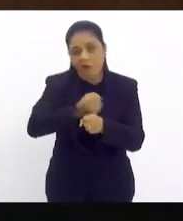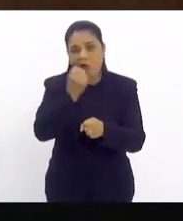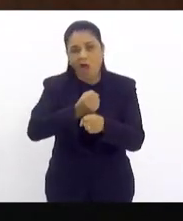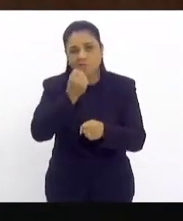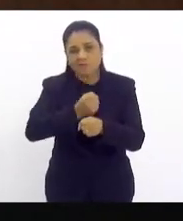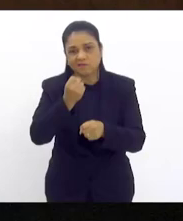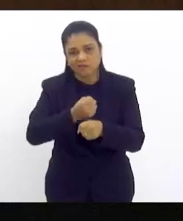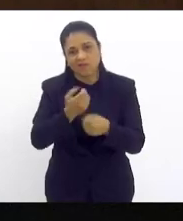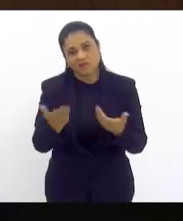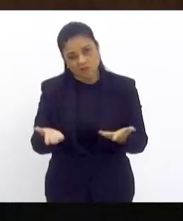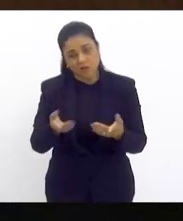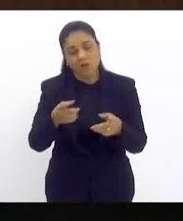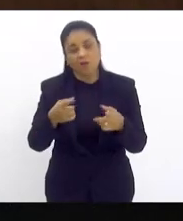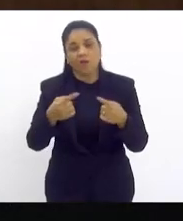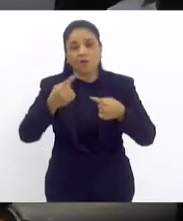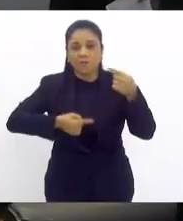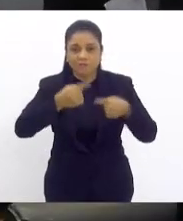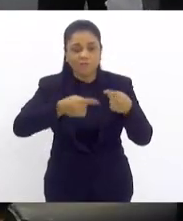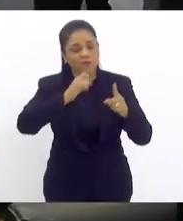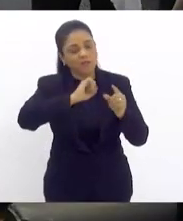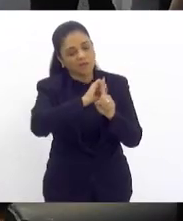e com a tarifa social ajuda a resolver.